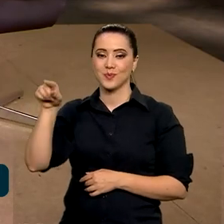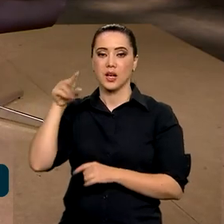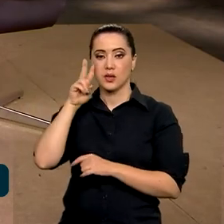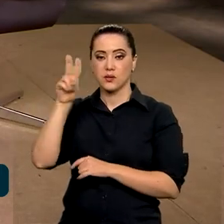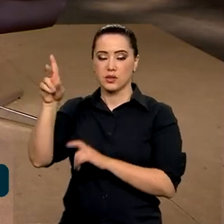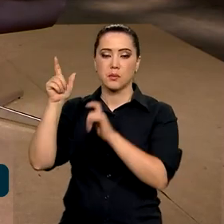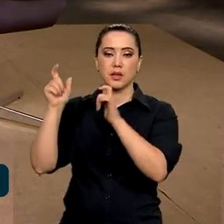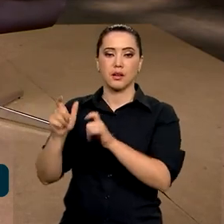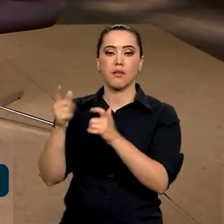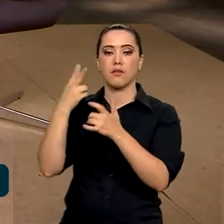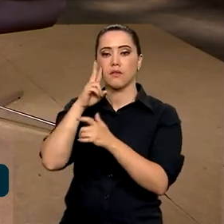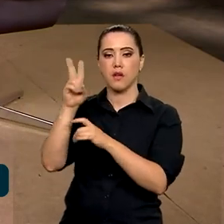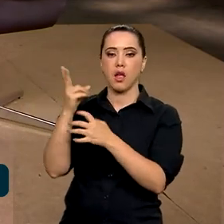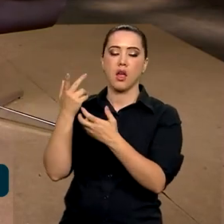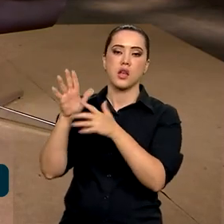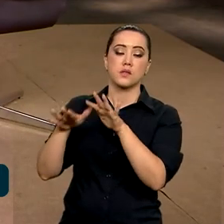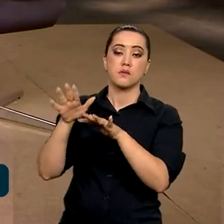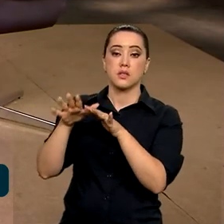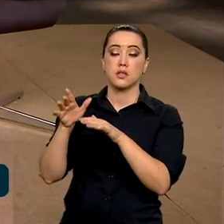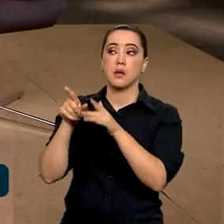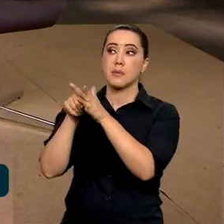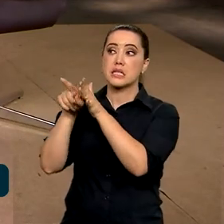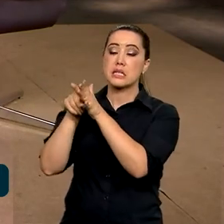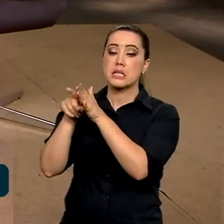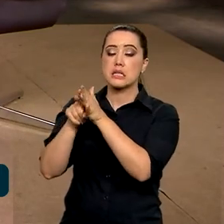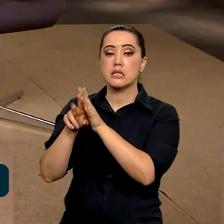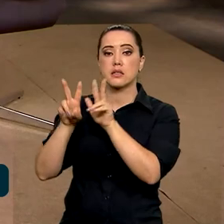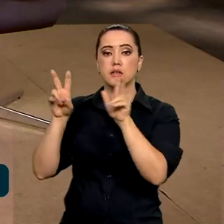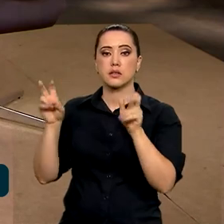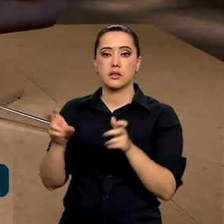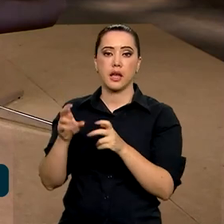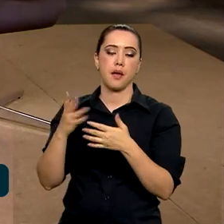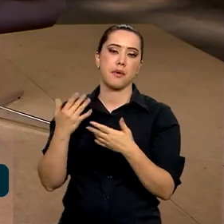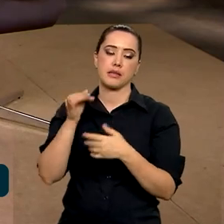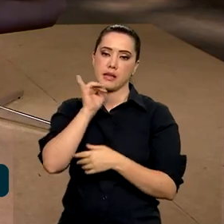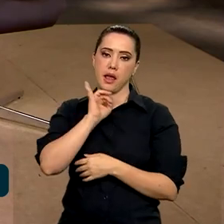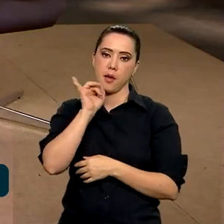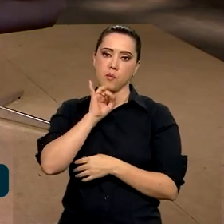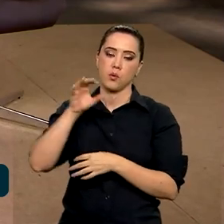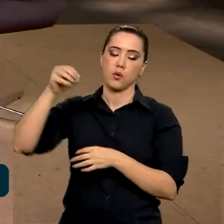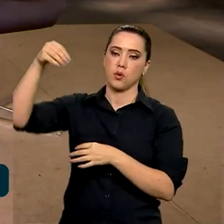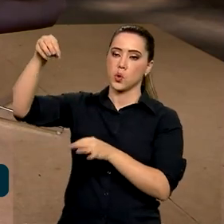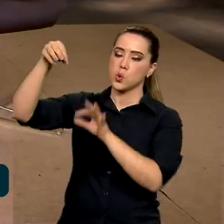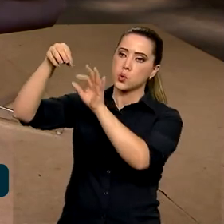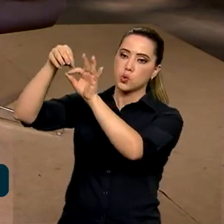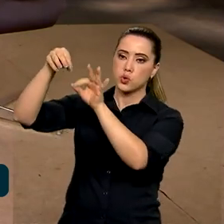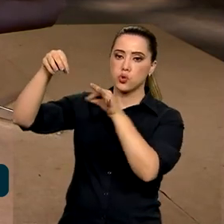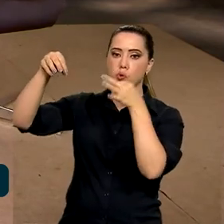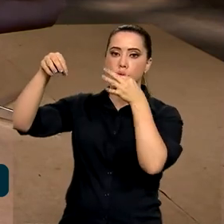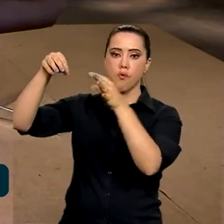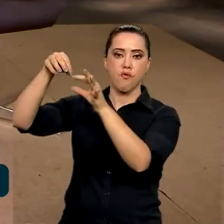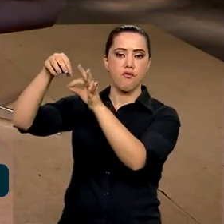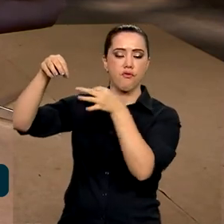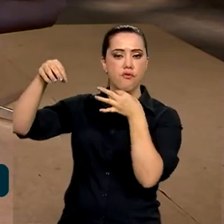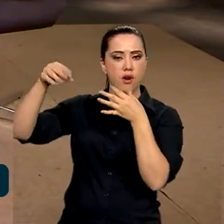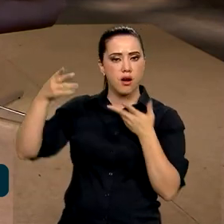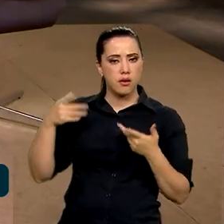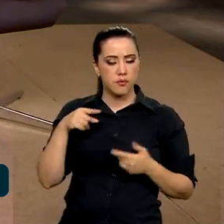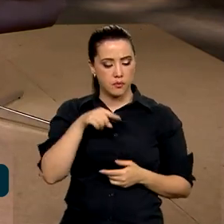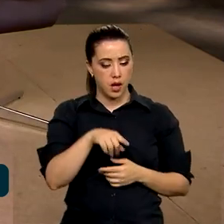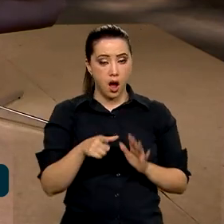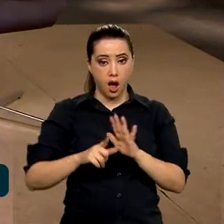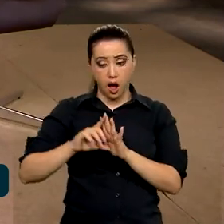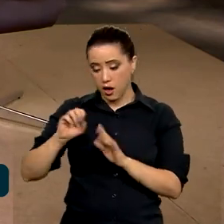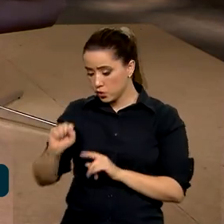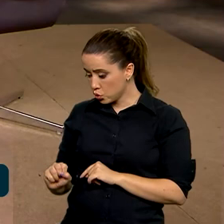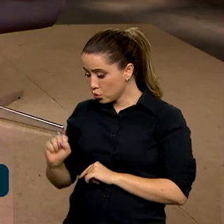Ali, vocês devem ter conhecimento quanto desenvolveu a questão da uva de mesa, que foi do sul do país. A Embrapa Vivim, que